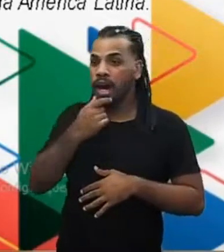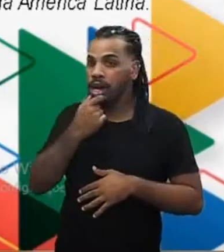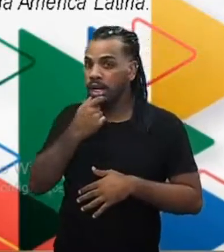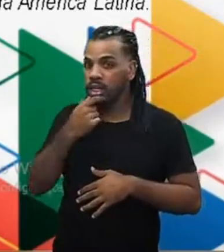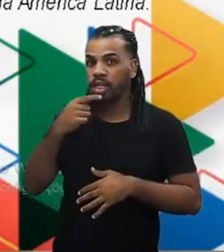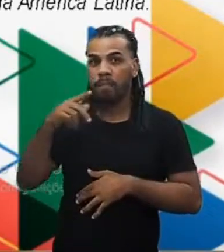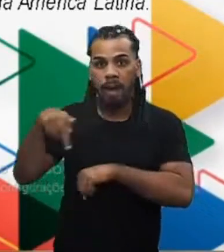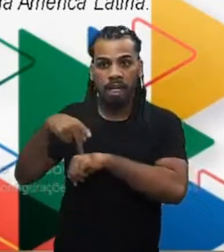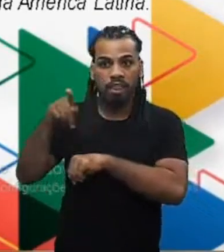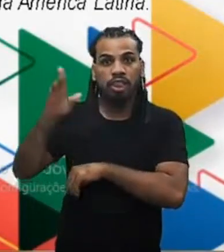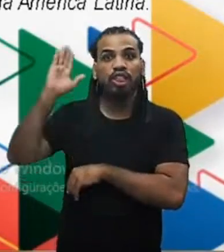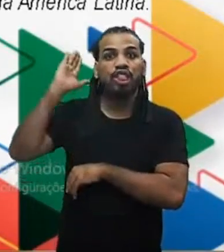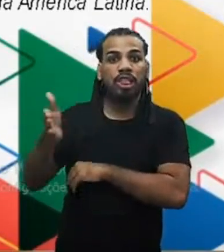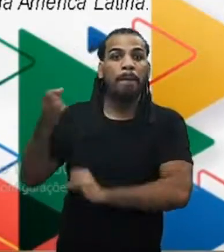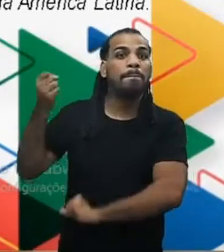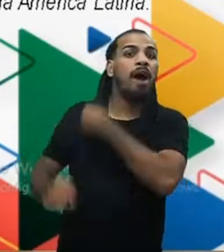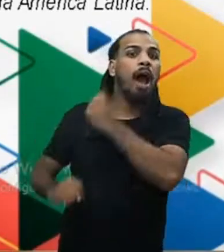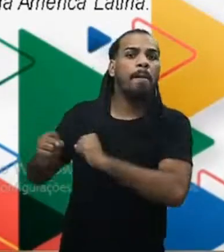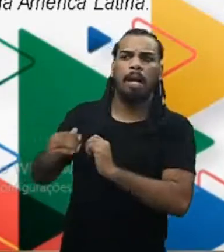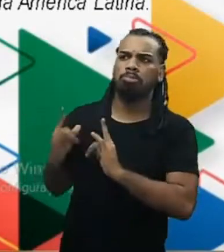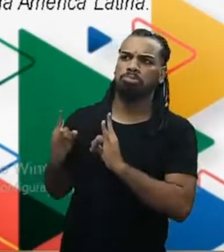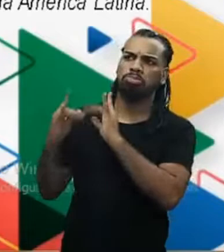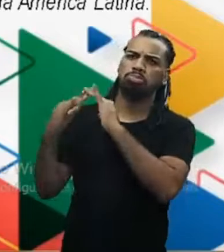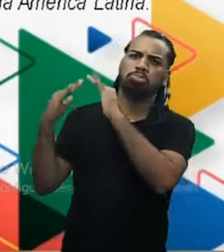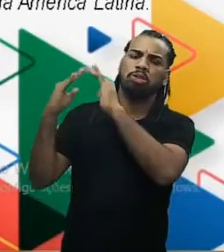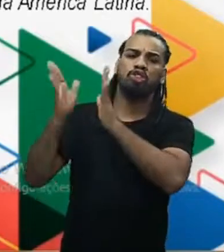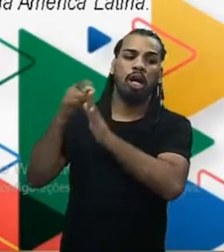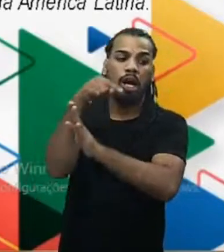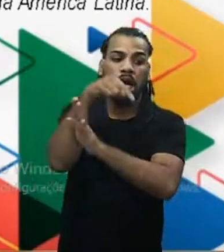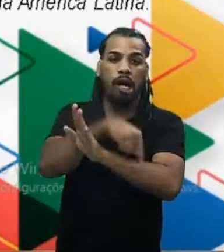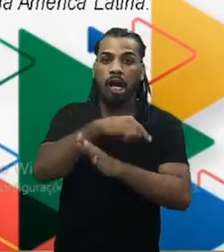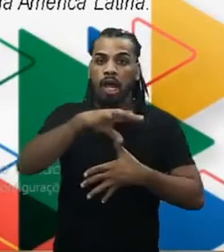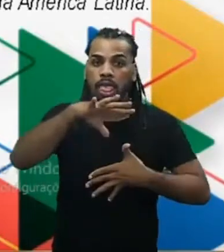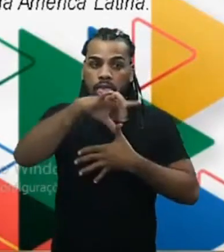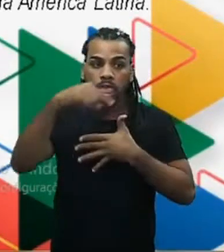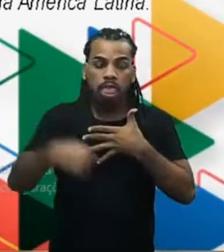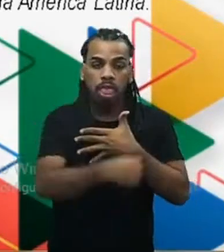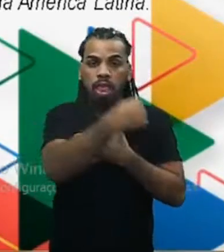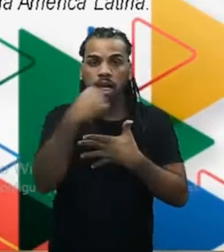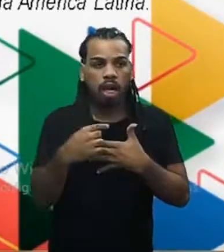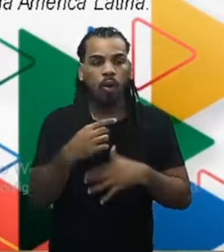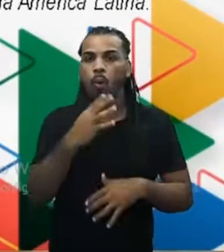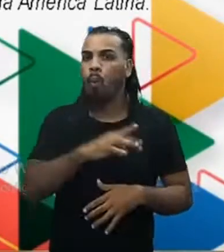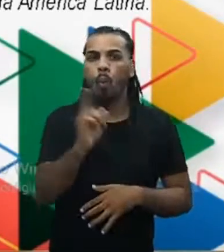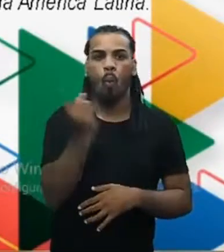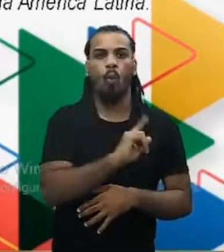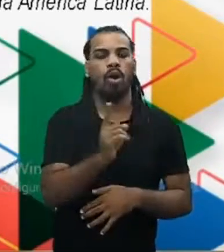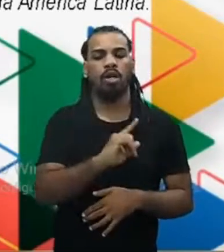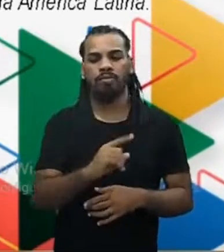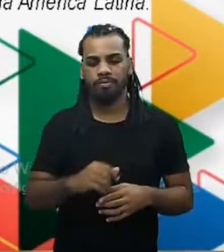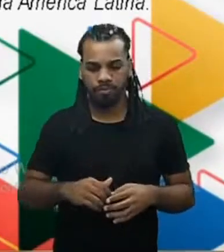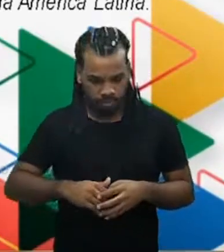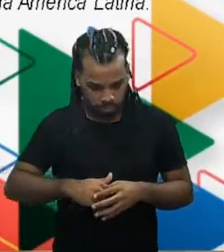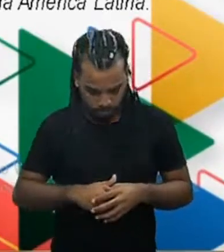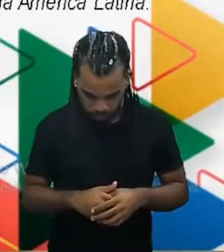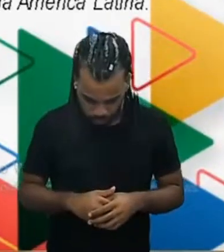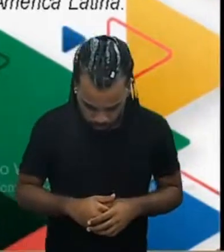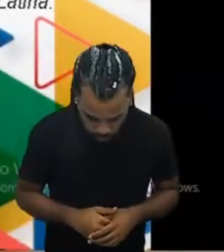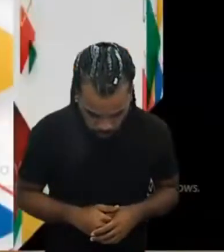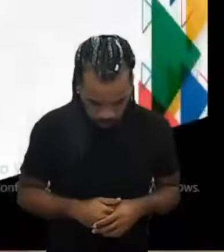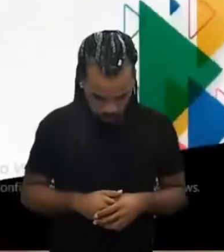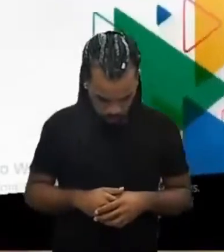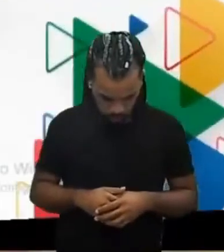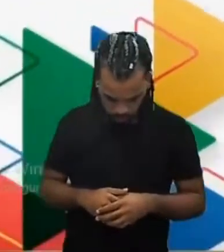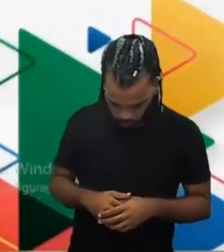populações que estavam irregularmente distribuídas ao longo do continente americano. Andrezão, me coloca aí do